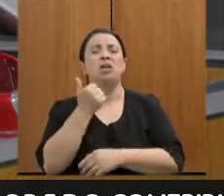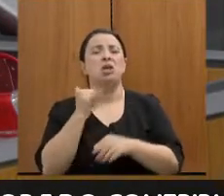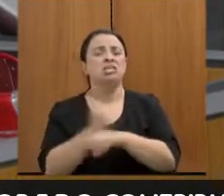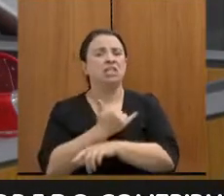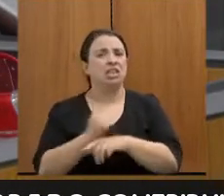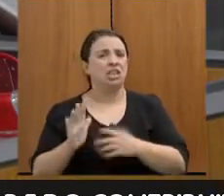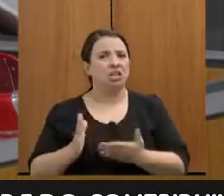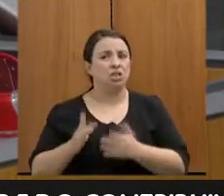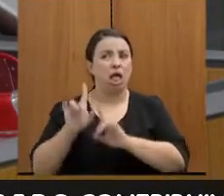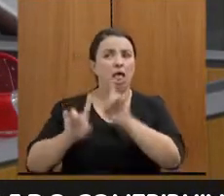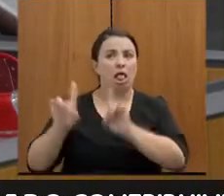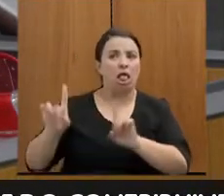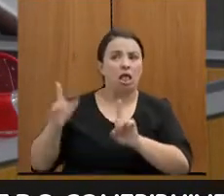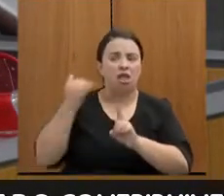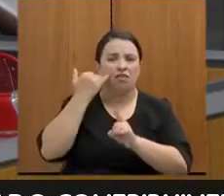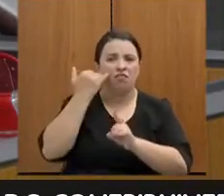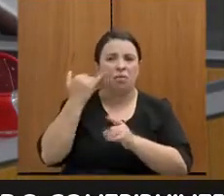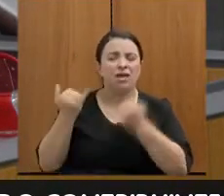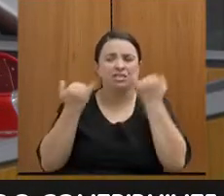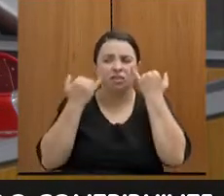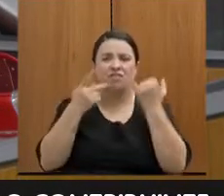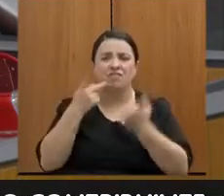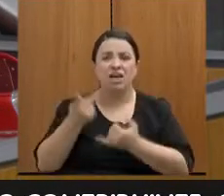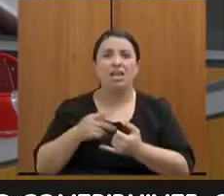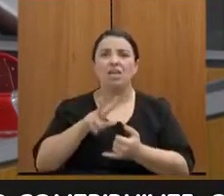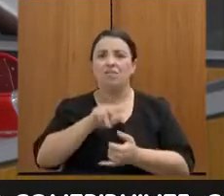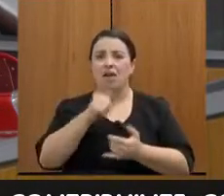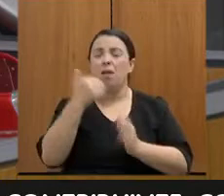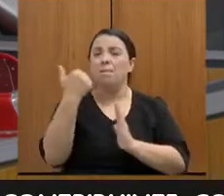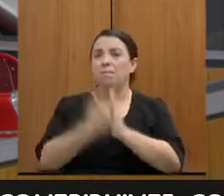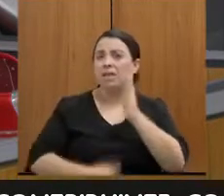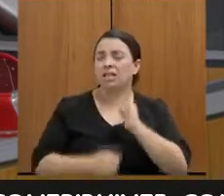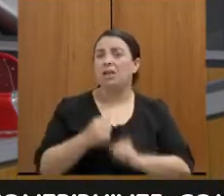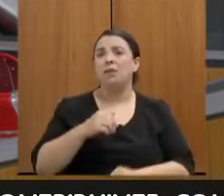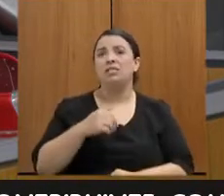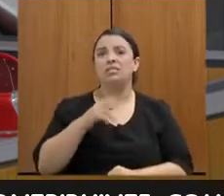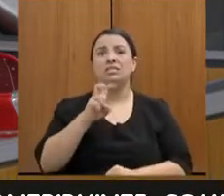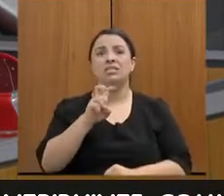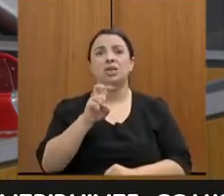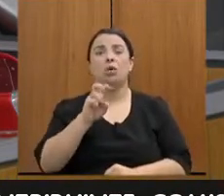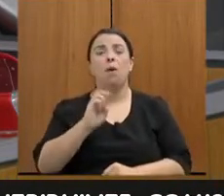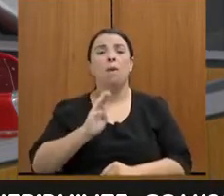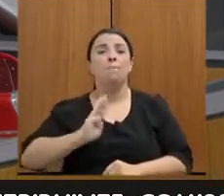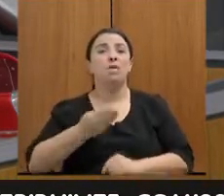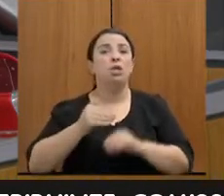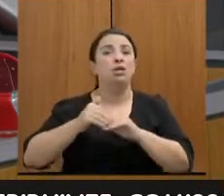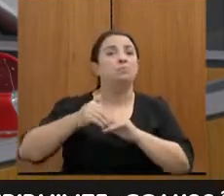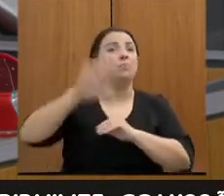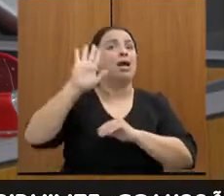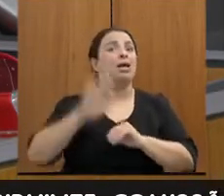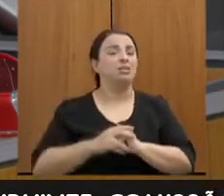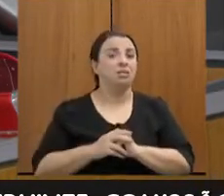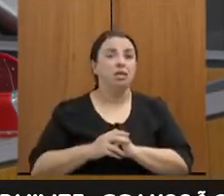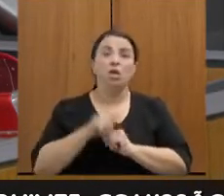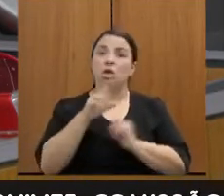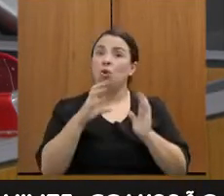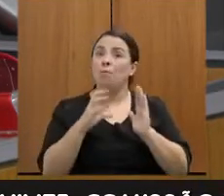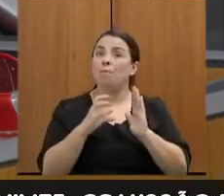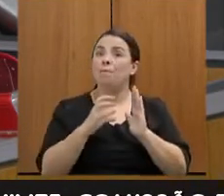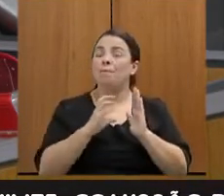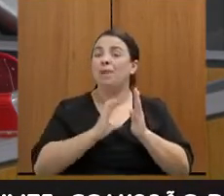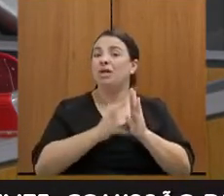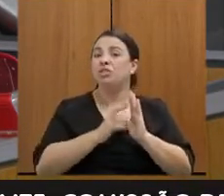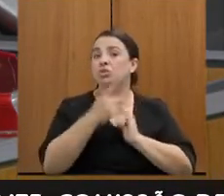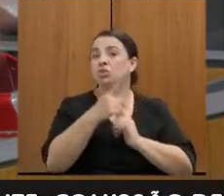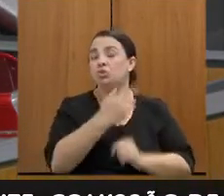que nós vamos perder mais de 5 bilhões com essa legislação aprovada, que o partido do governador do senhor é favorável.